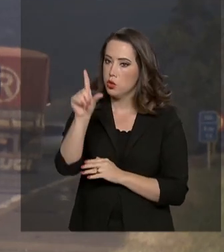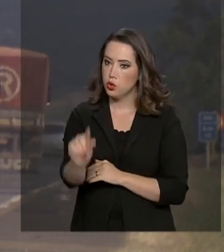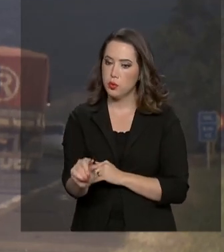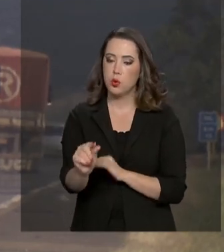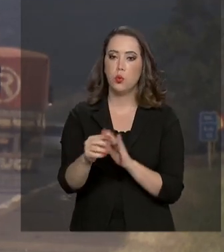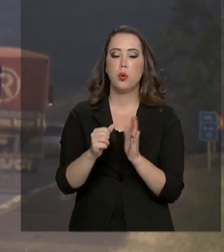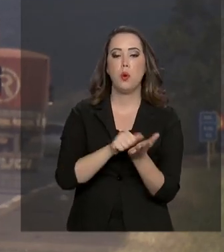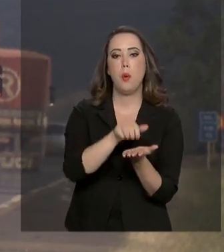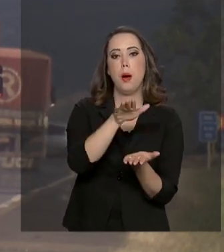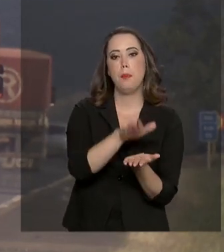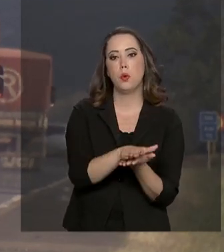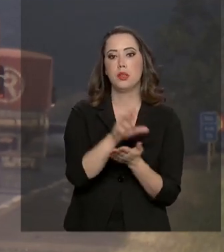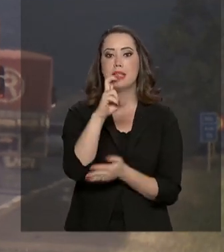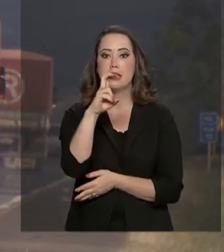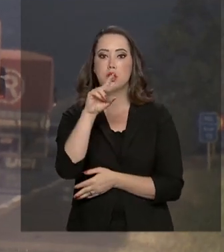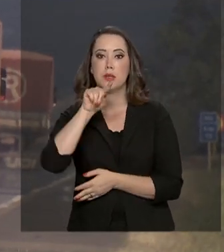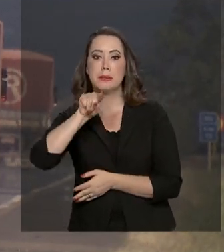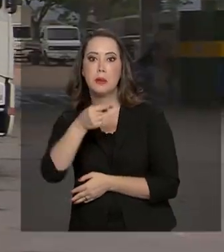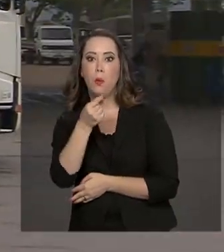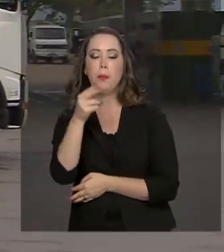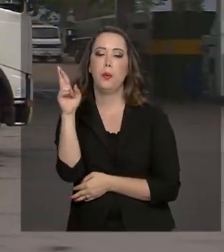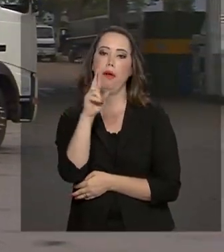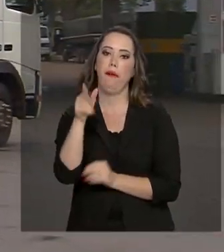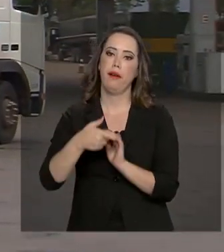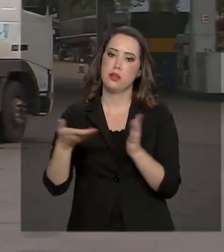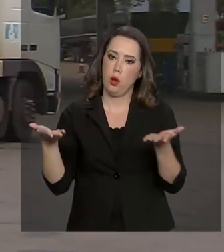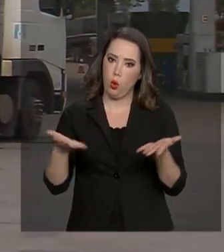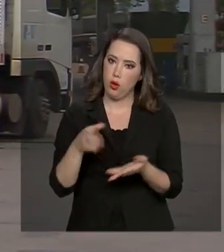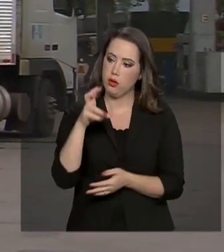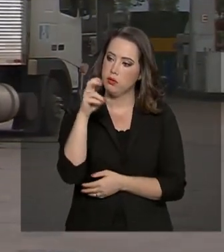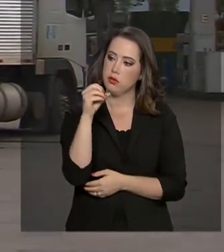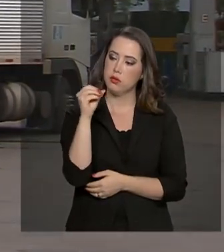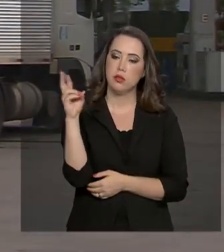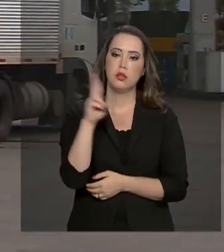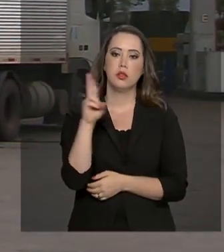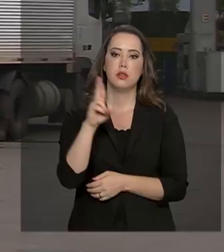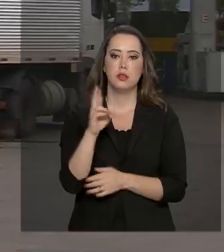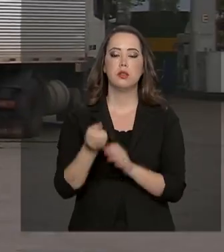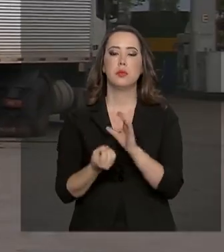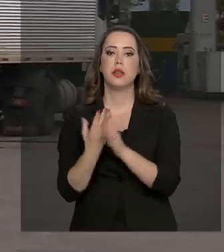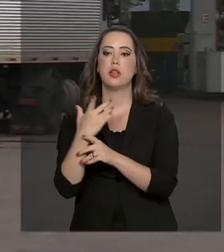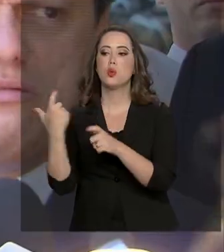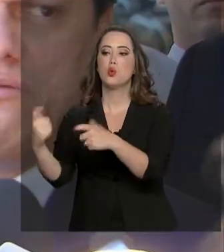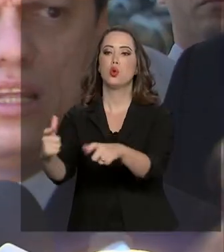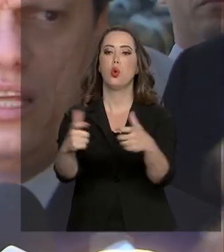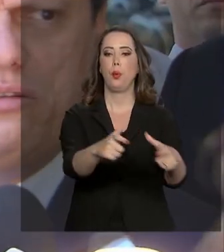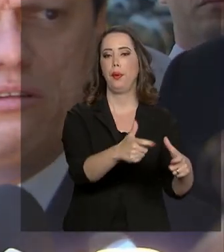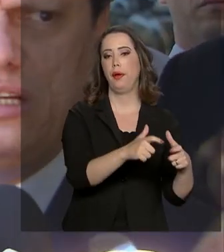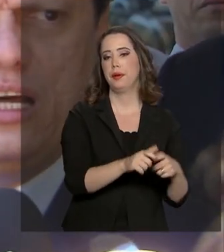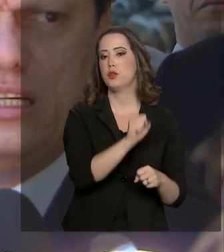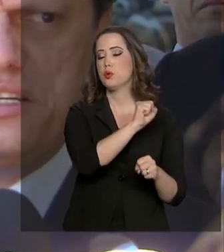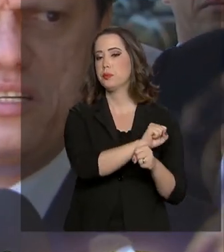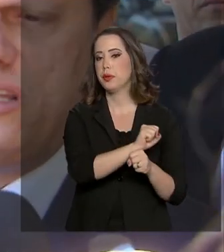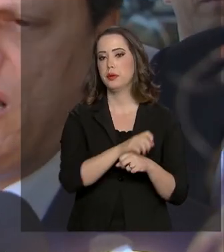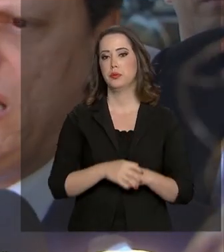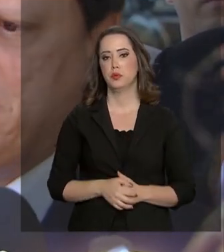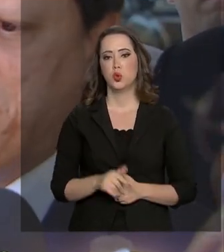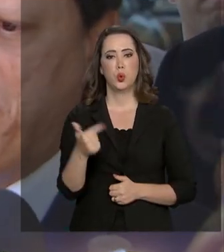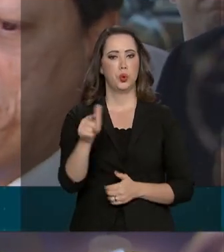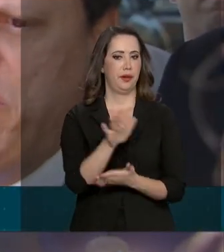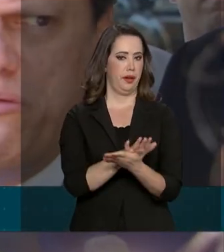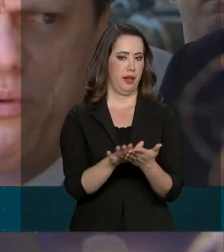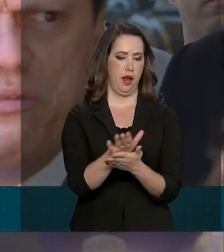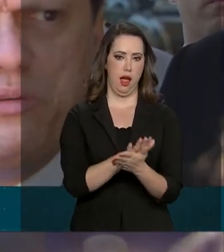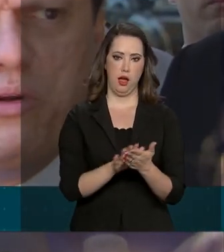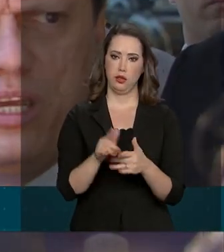na balança de 5 mil para 500 reais e a criação de postos de paradas nas rodovias. Não está tendo nada nas estradas,